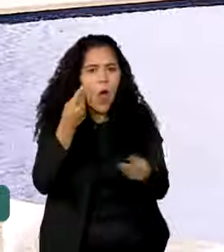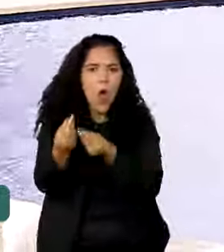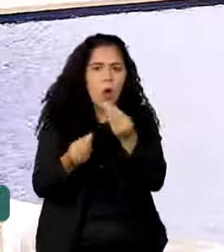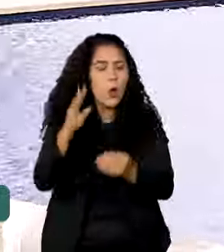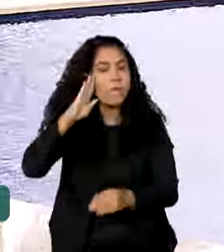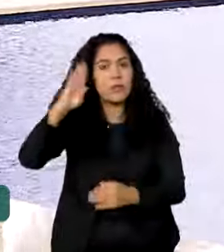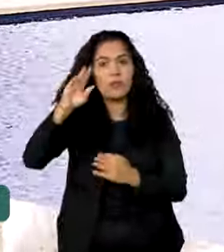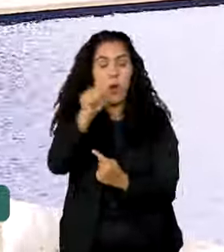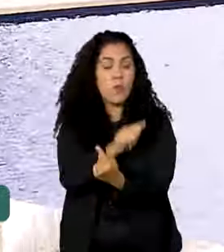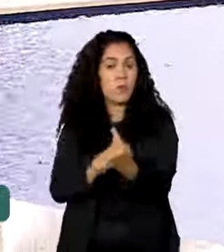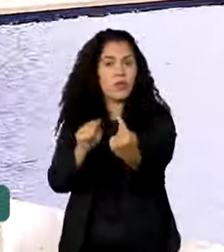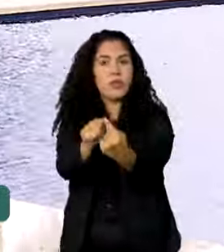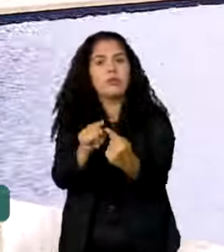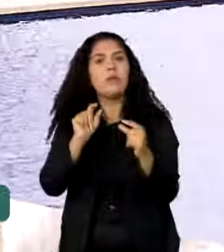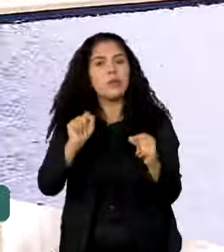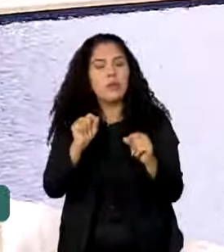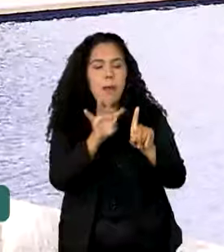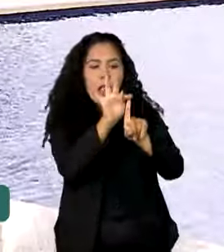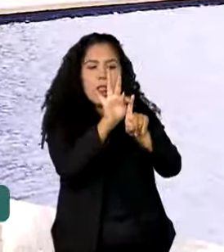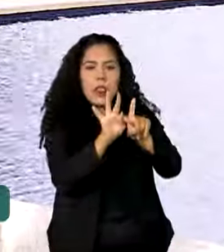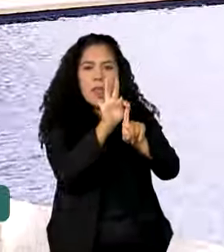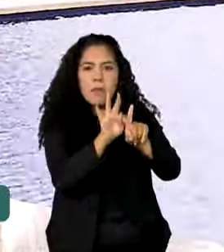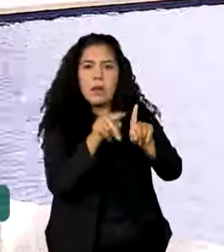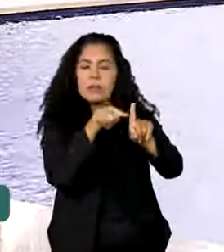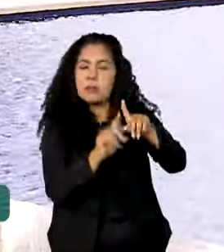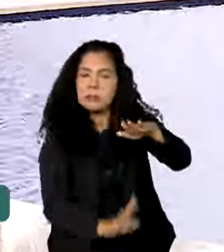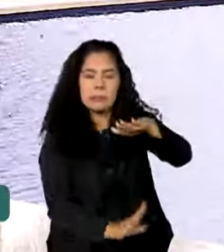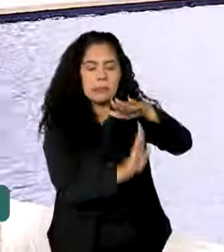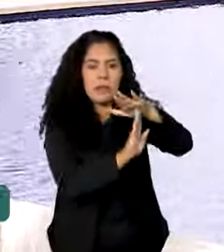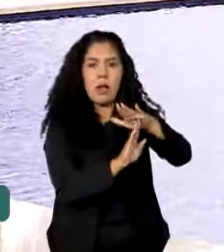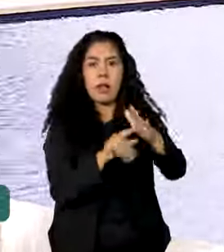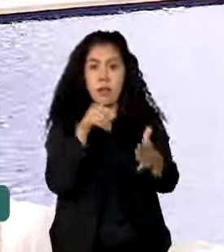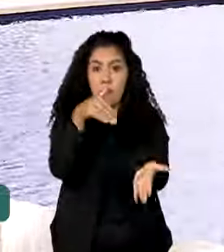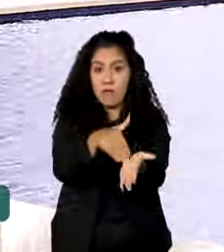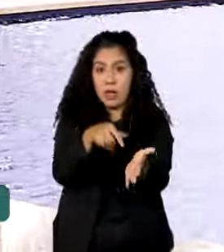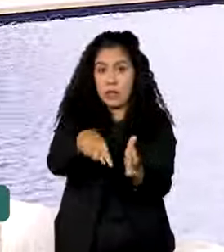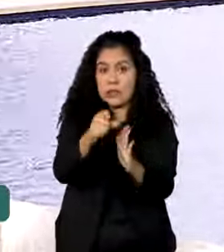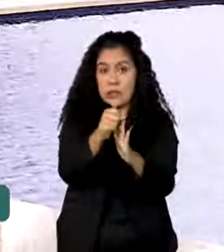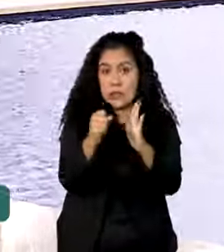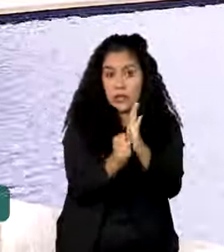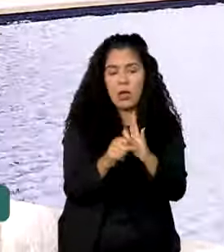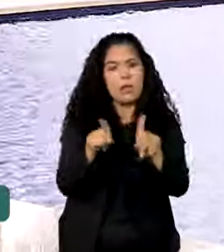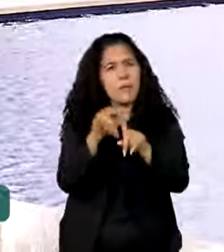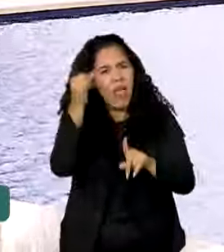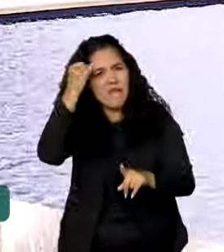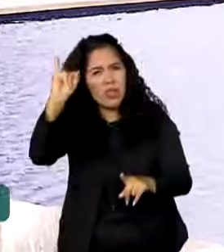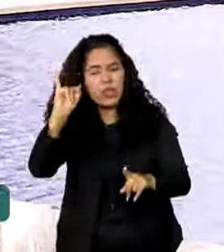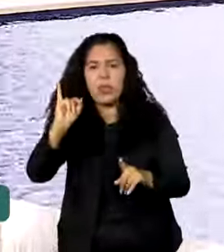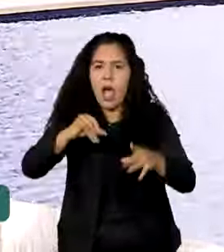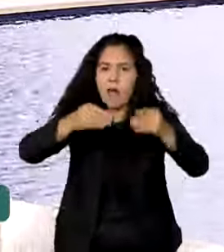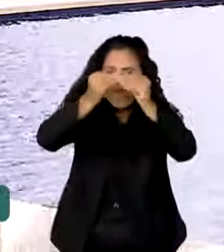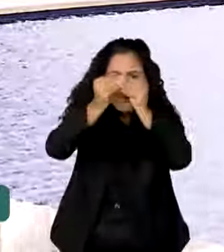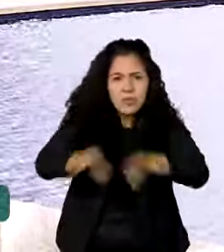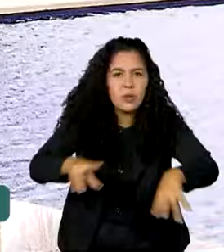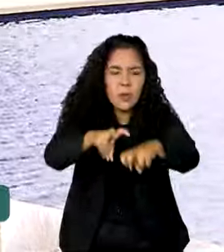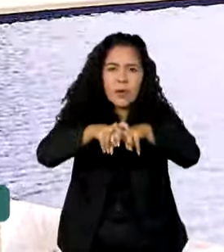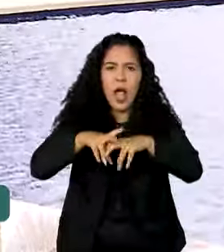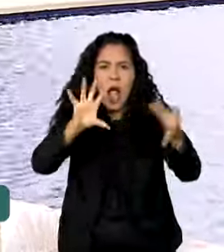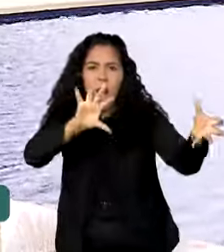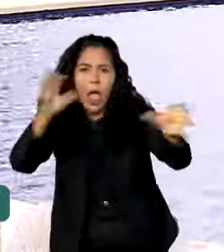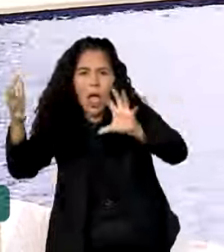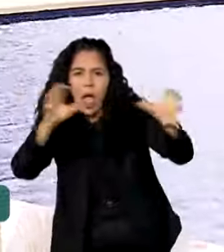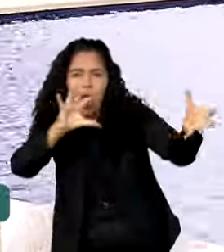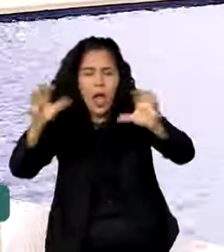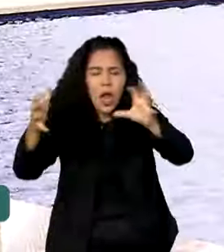limitar o aumento da temperatura até o final deste século e evitar os piores impactos das mudanças climáticas.